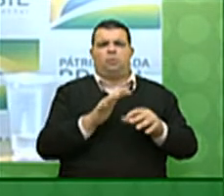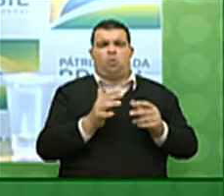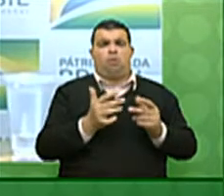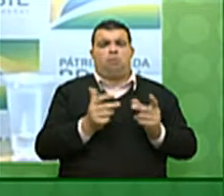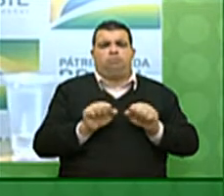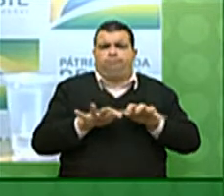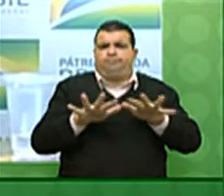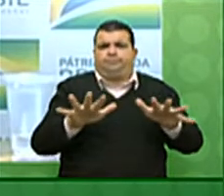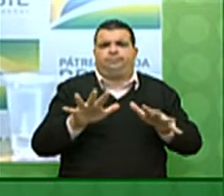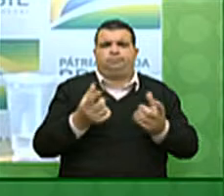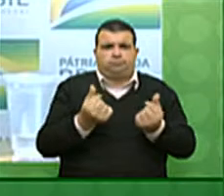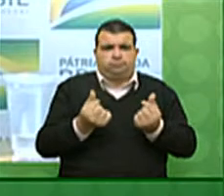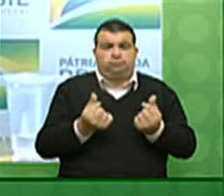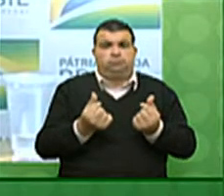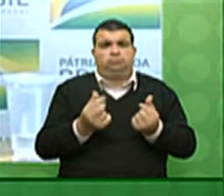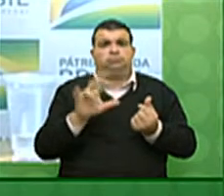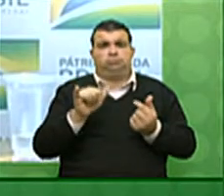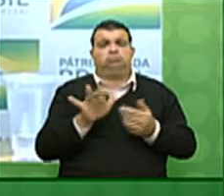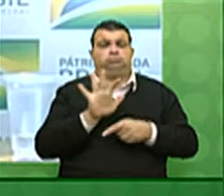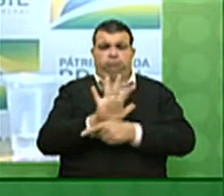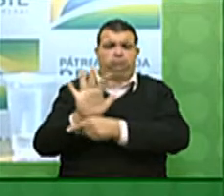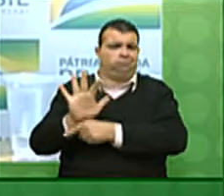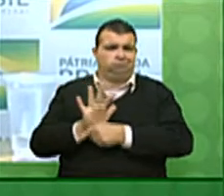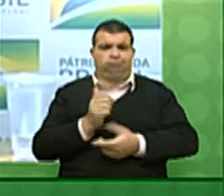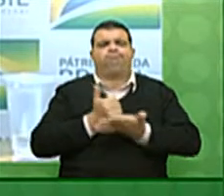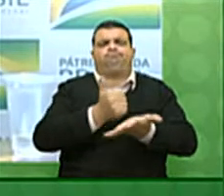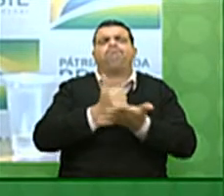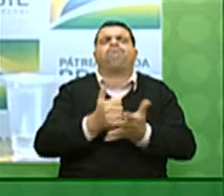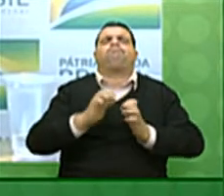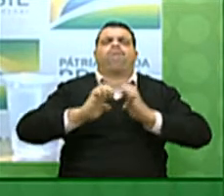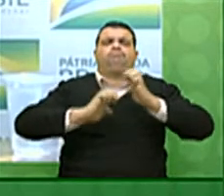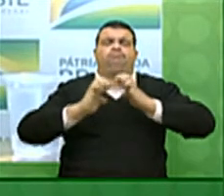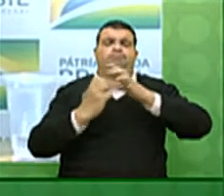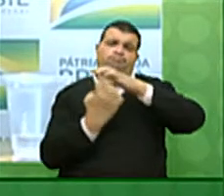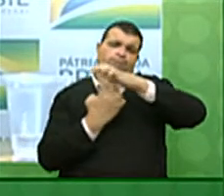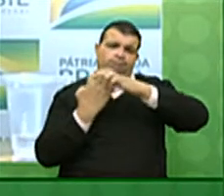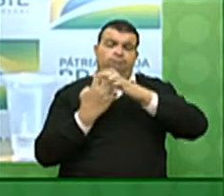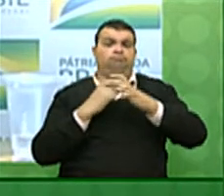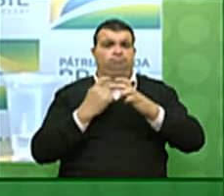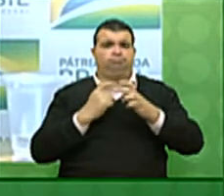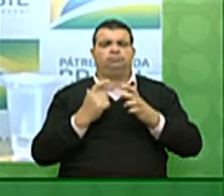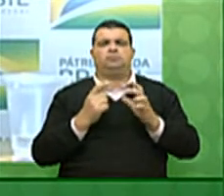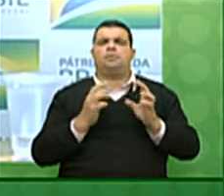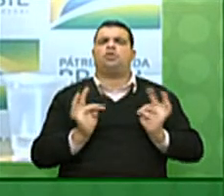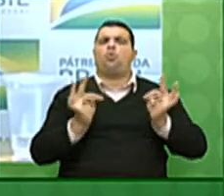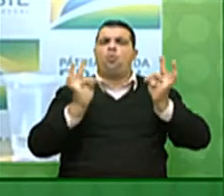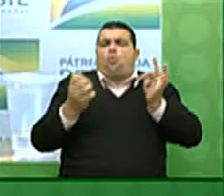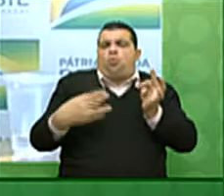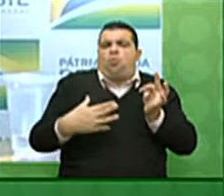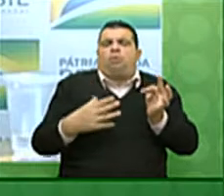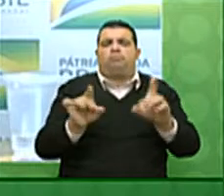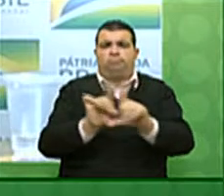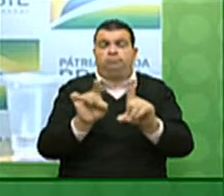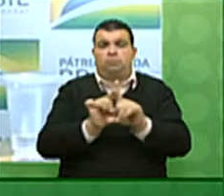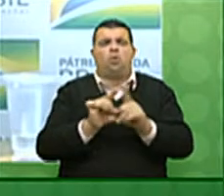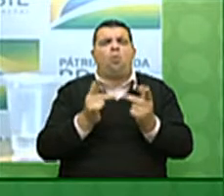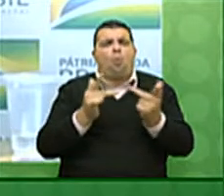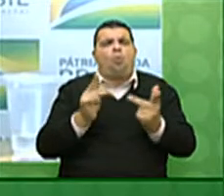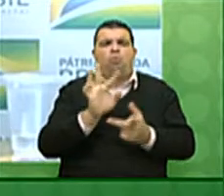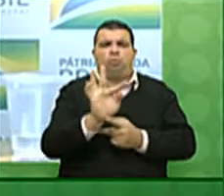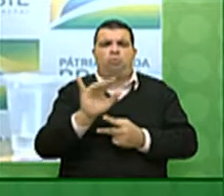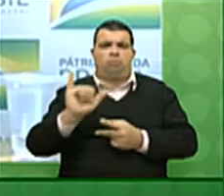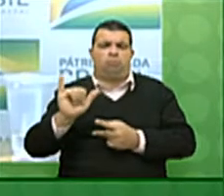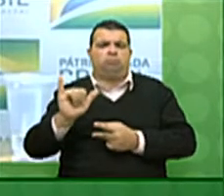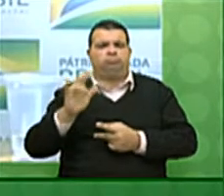favorecerá empresas que sejam intensivas em tecnologia e conhecimento.